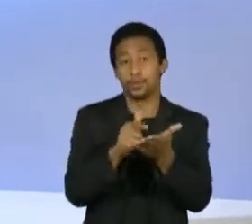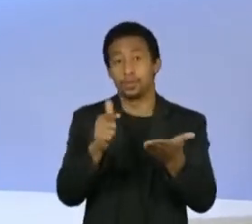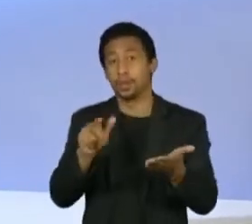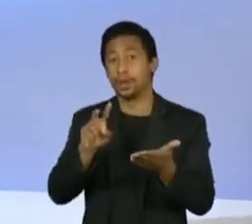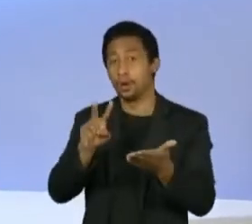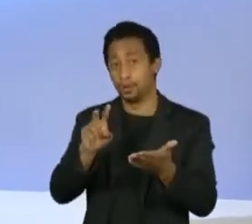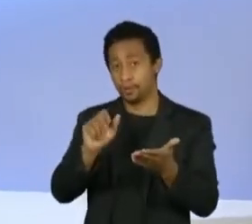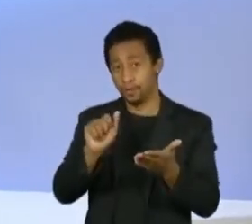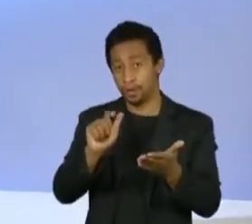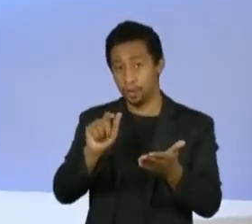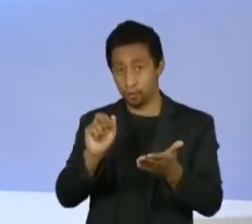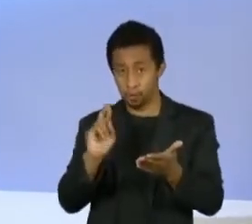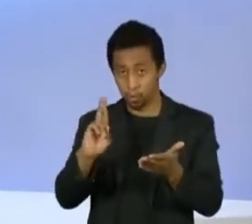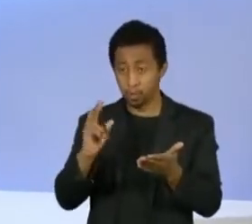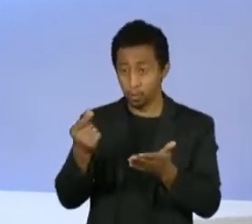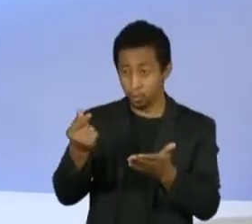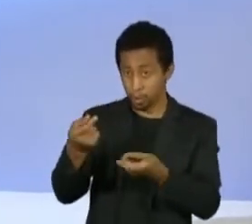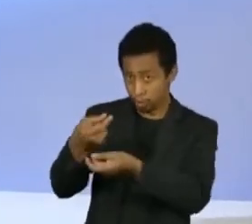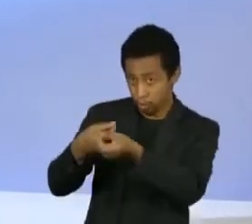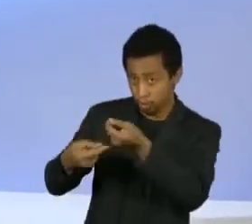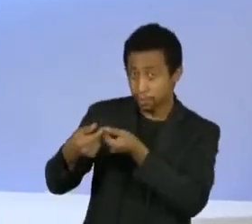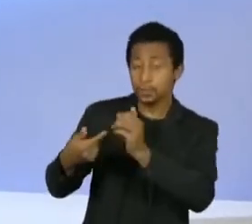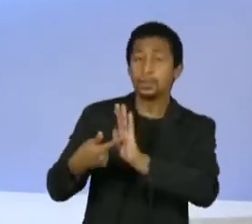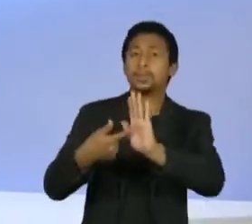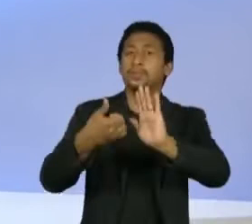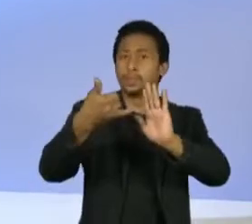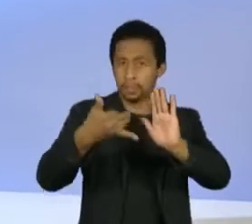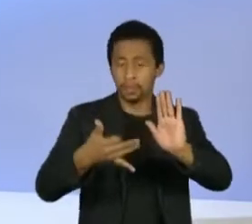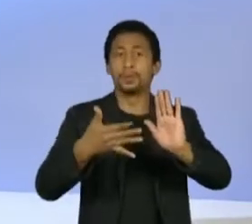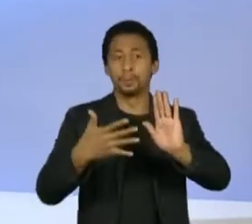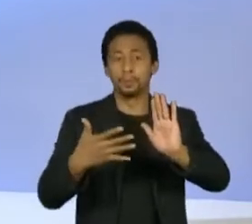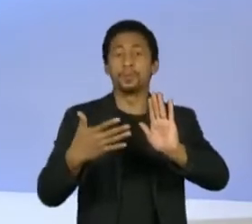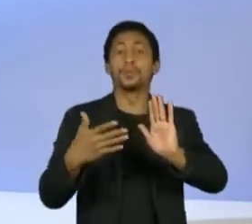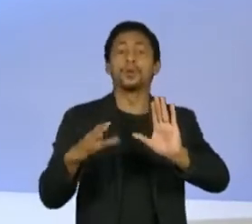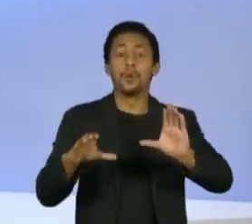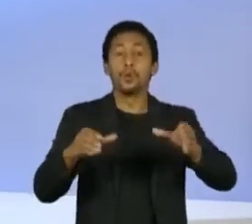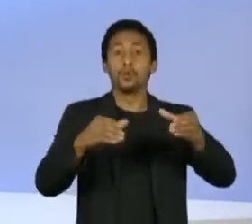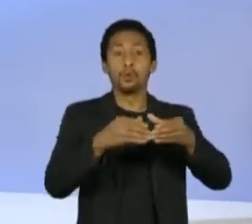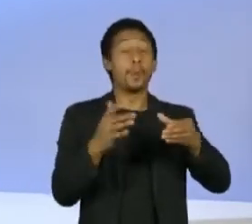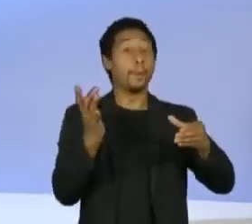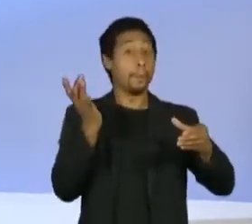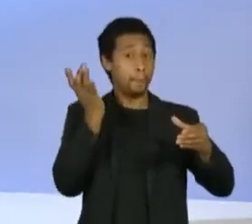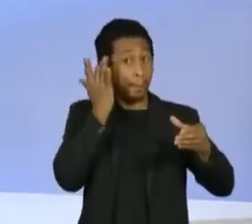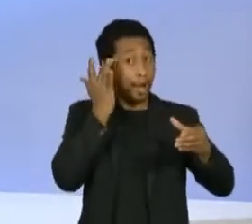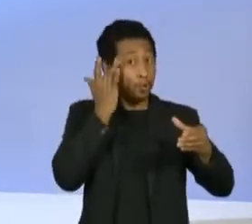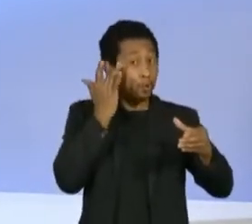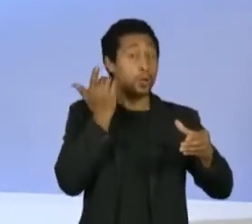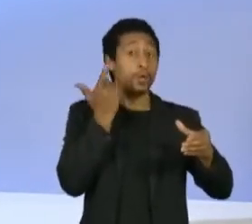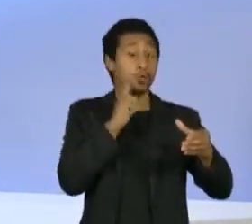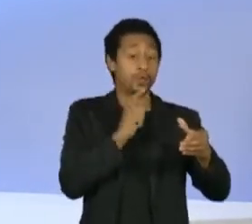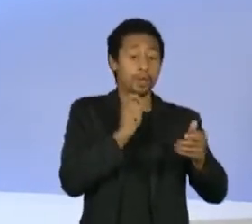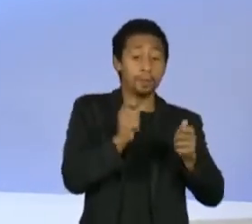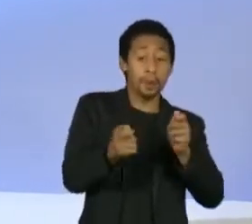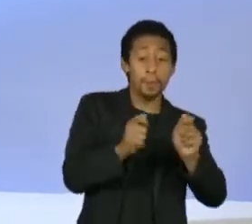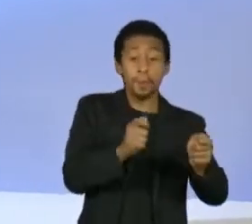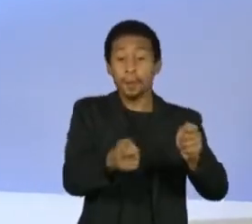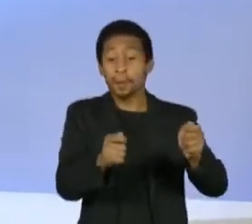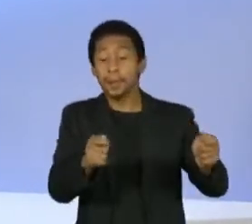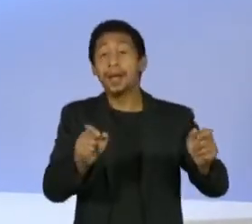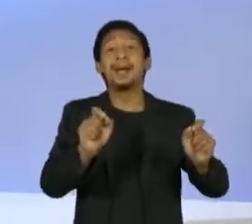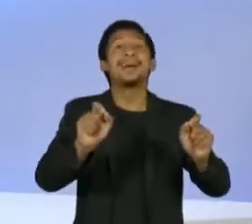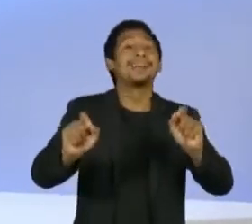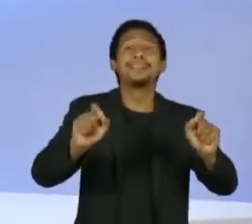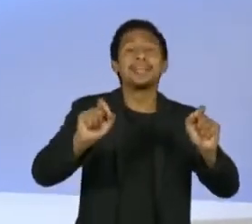democracias maduras e bem estabelecidas, quem decide o orçamento é a maioria, a maioria decide